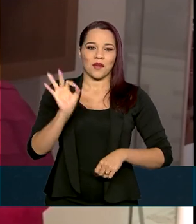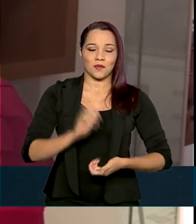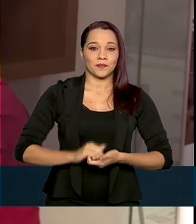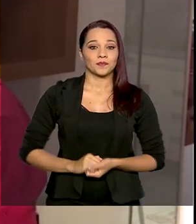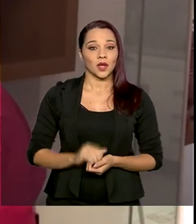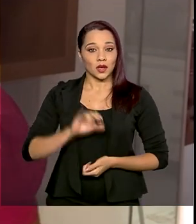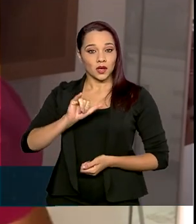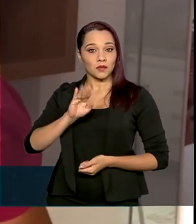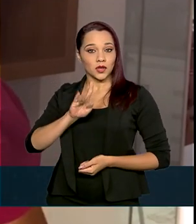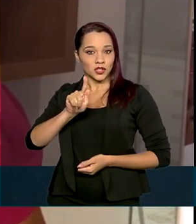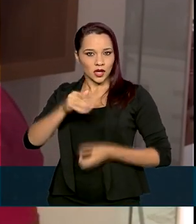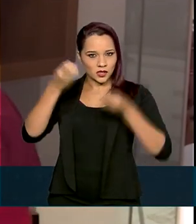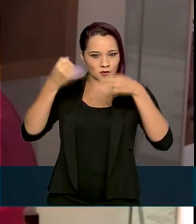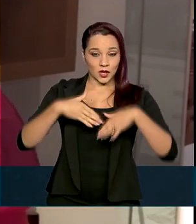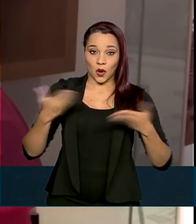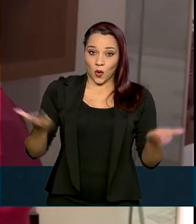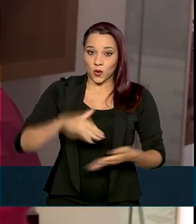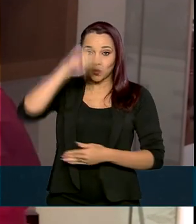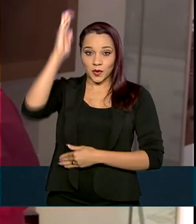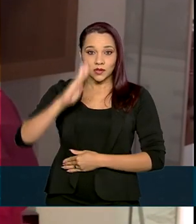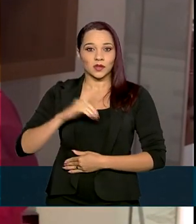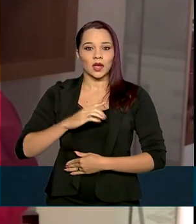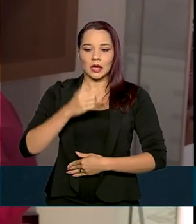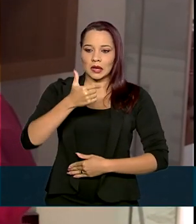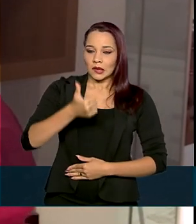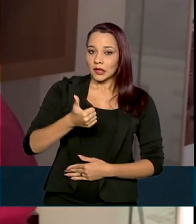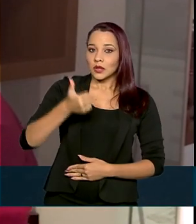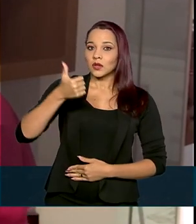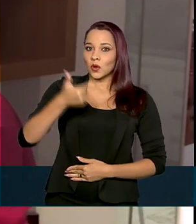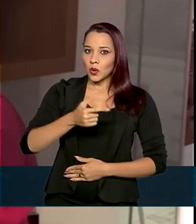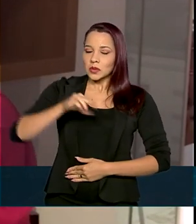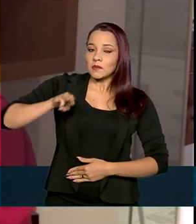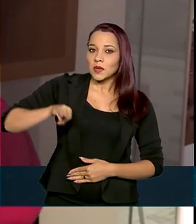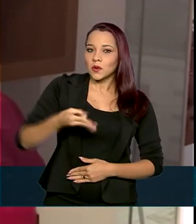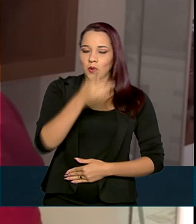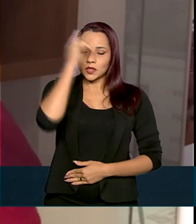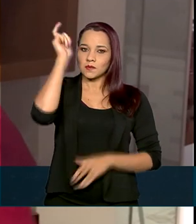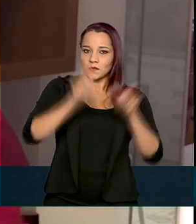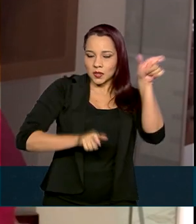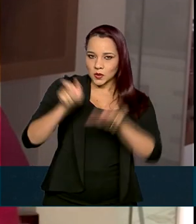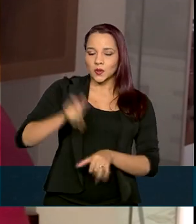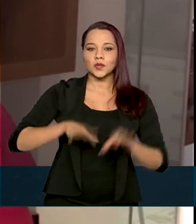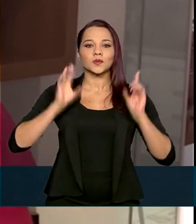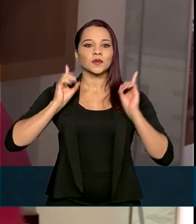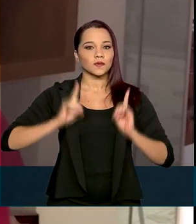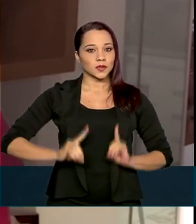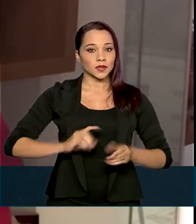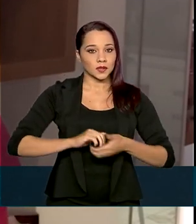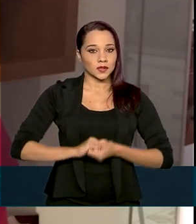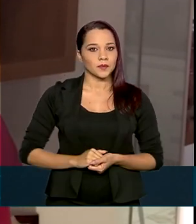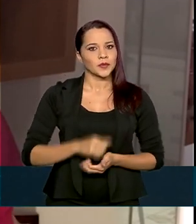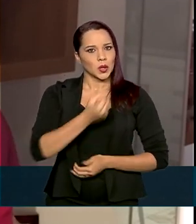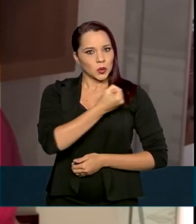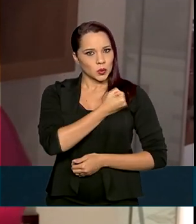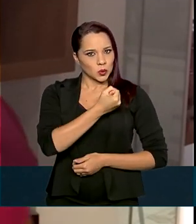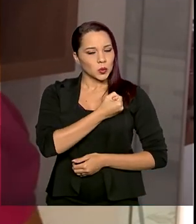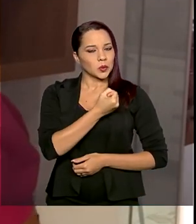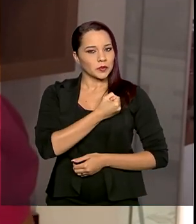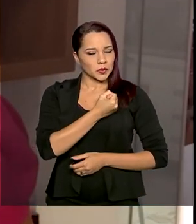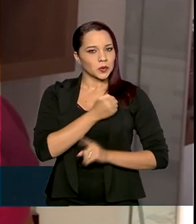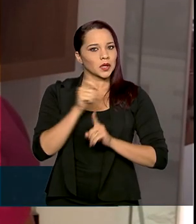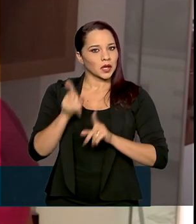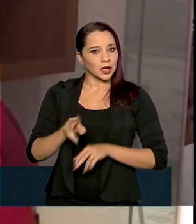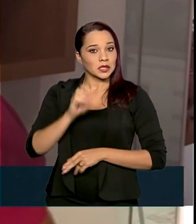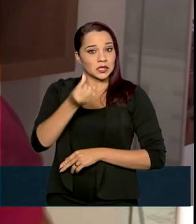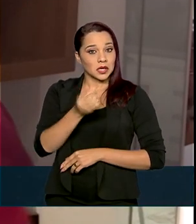IBGE, o Brasil tem hoje cerca de 12 milhões de pessoas com deficiências, número que representa